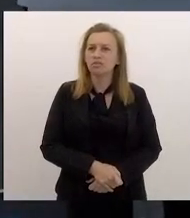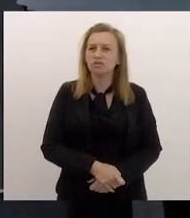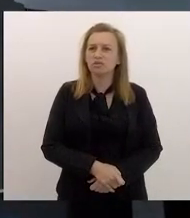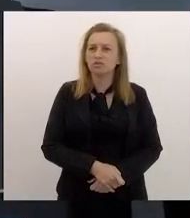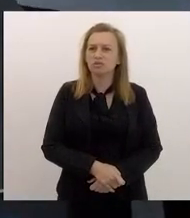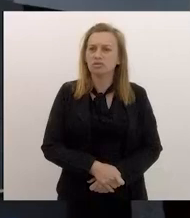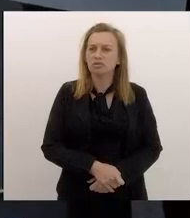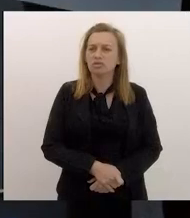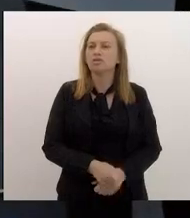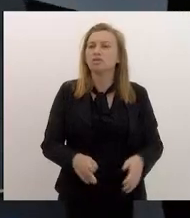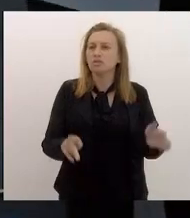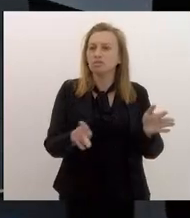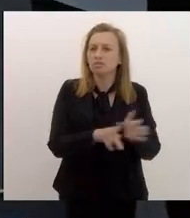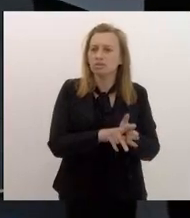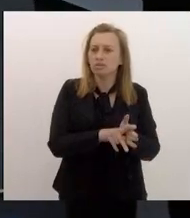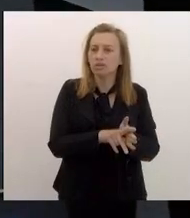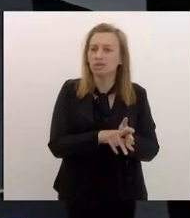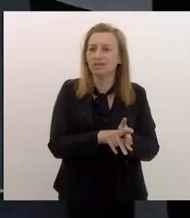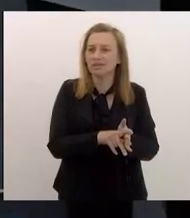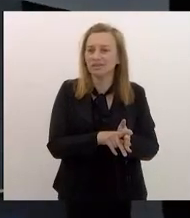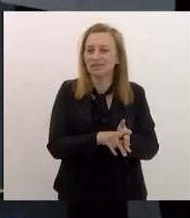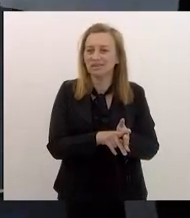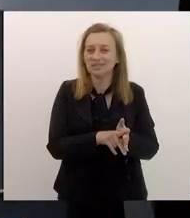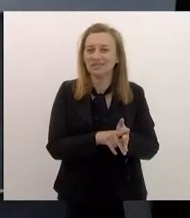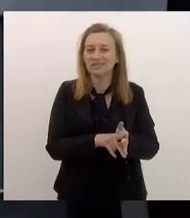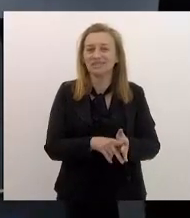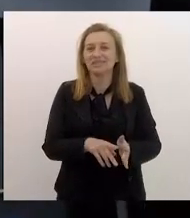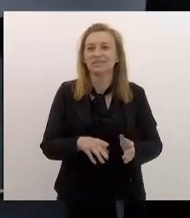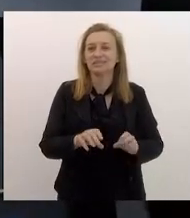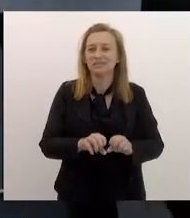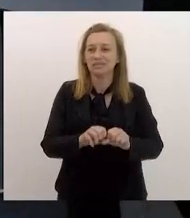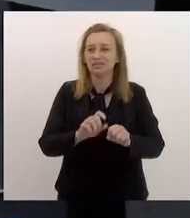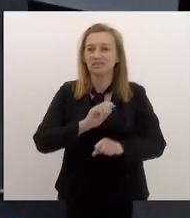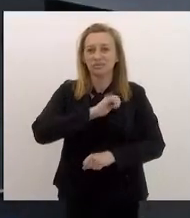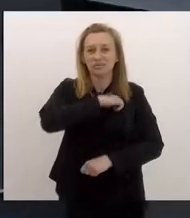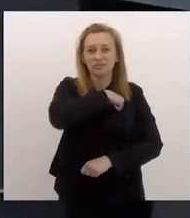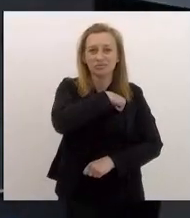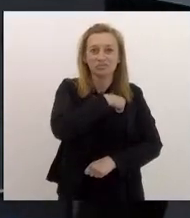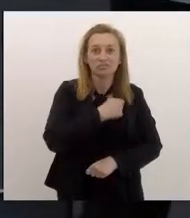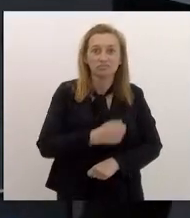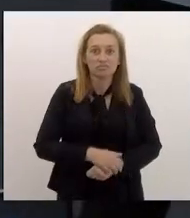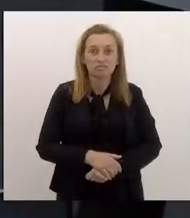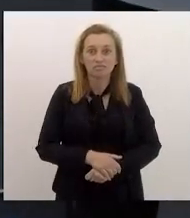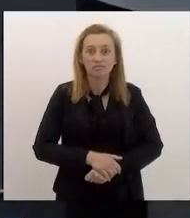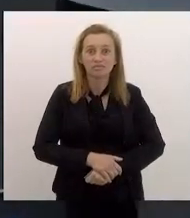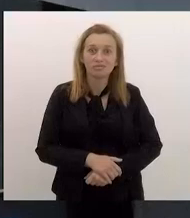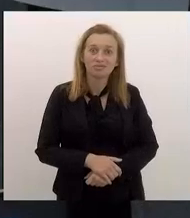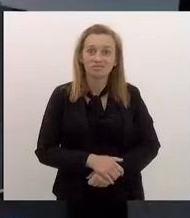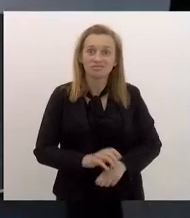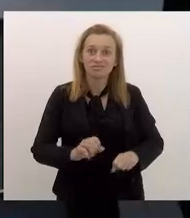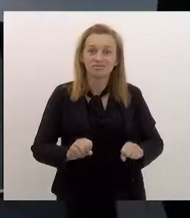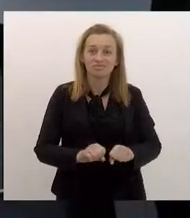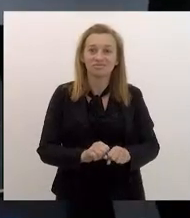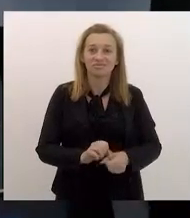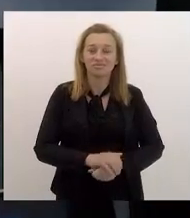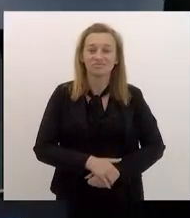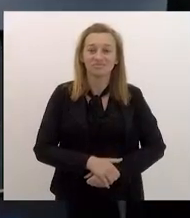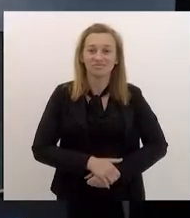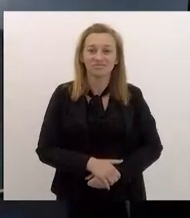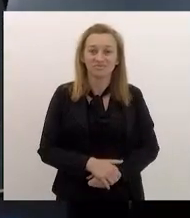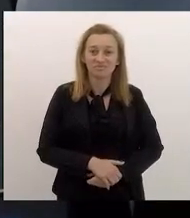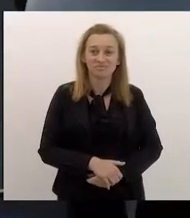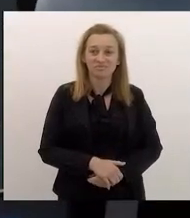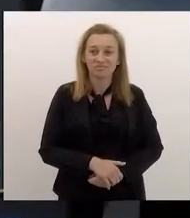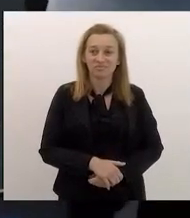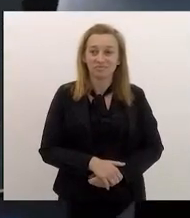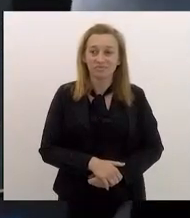no projeto de adesão ao regime de recuperação fiscal, deputado Márcio Pacheco, estava presente, deputado